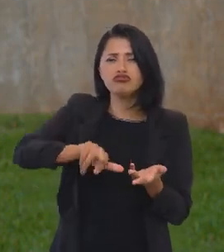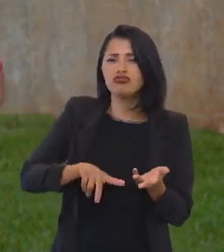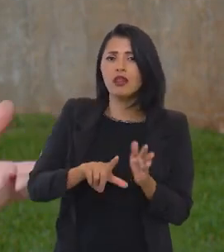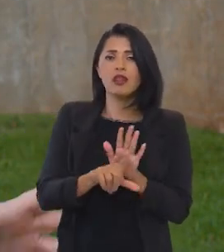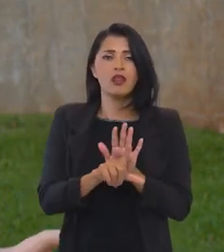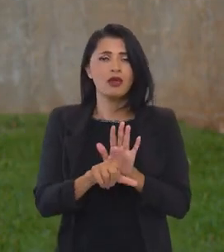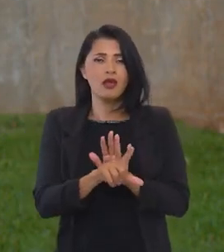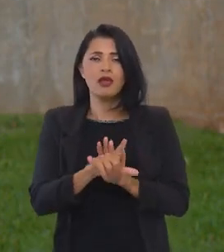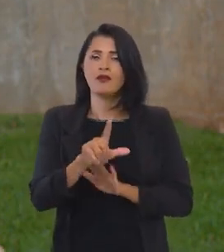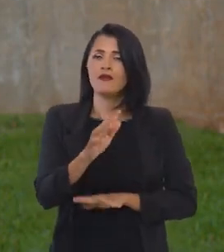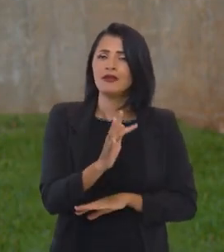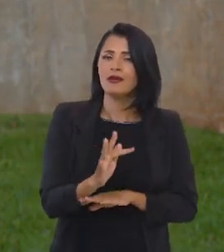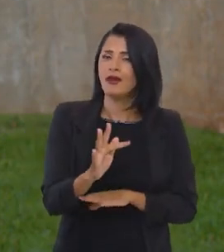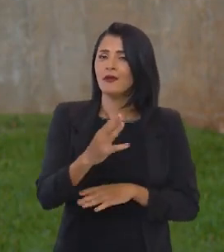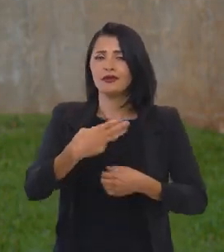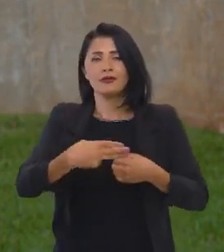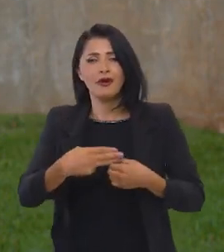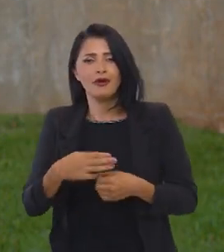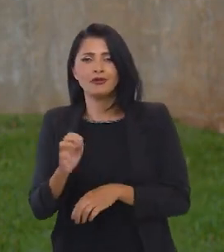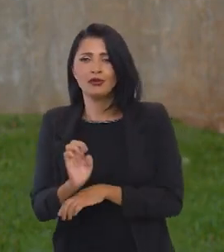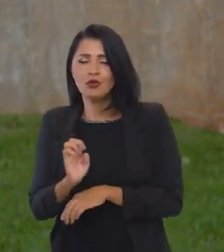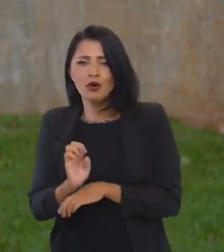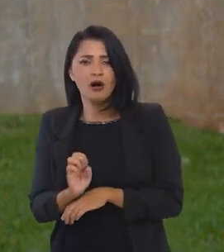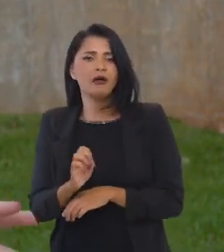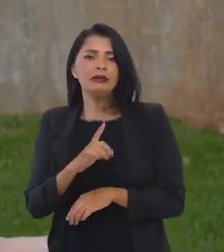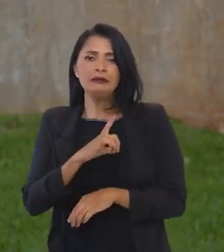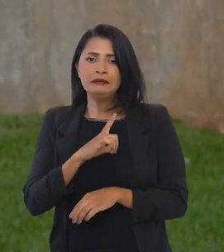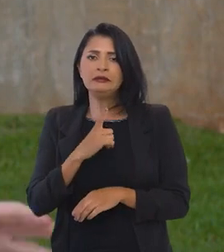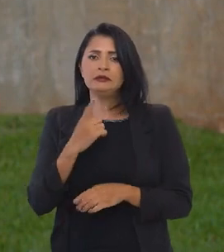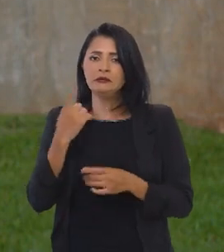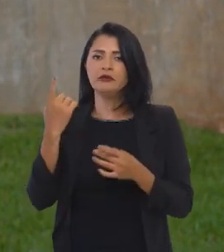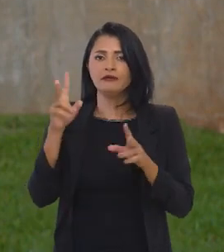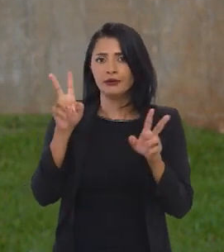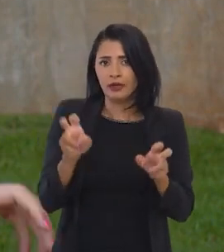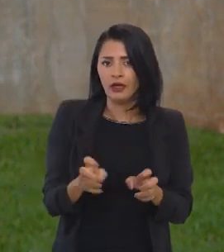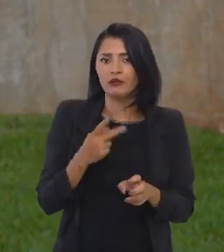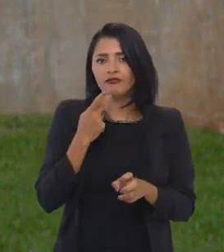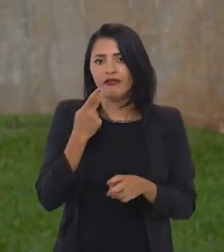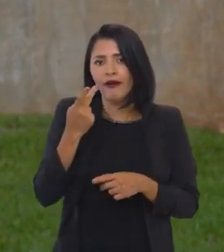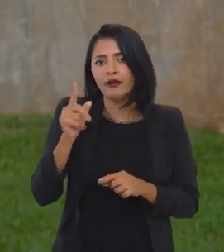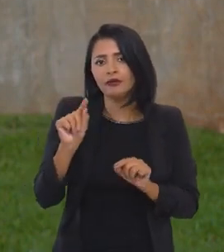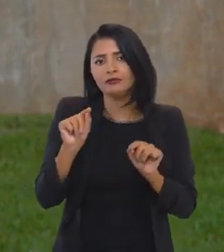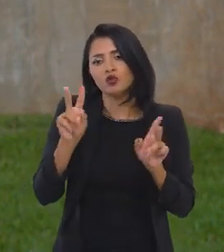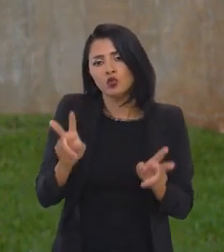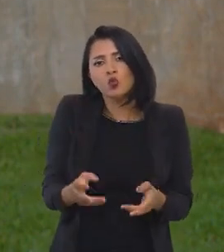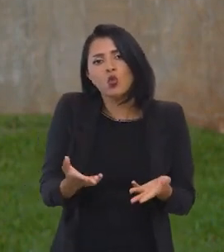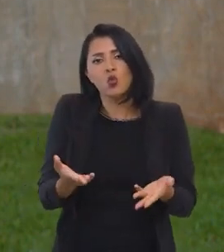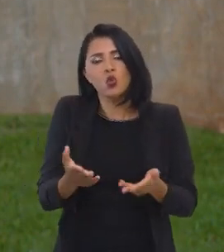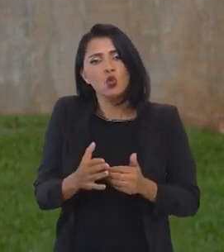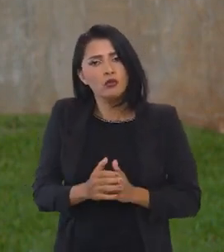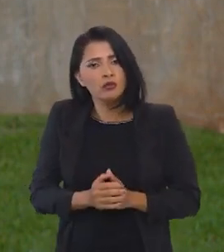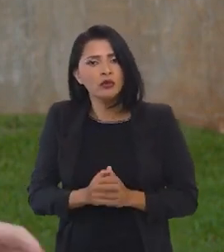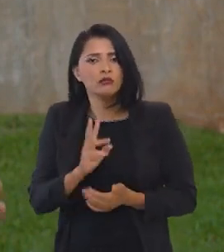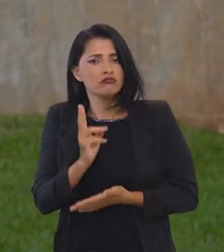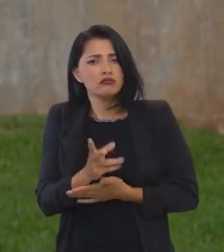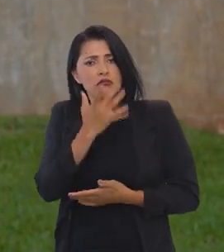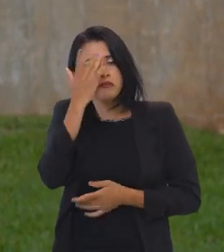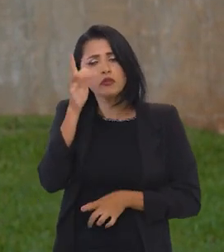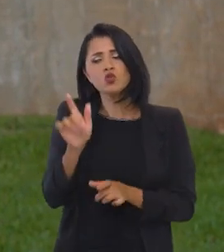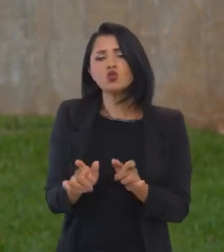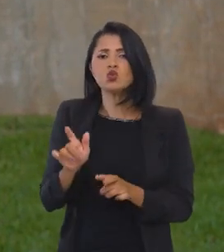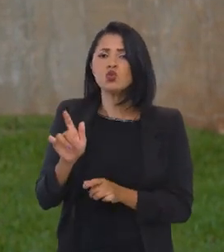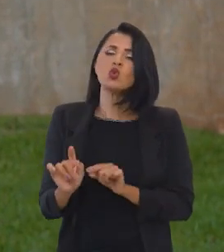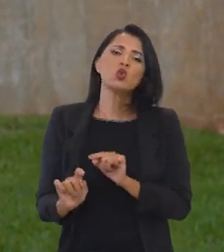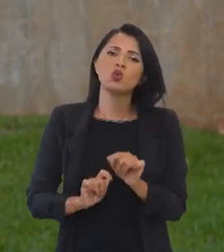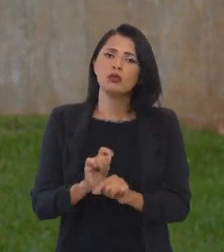infinidade de leis federais, municipais, estaduais, que tratam disso. Mesmo as